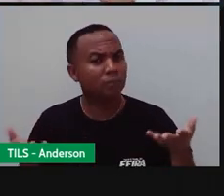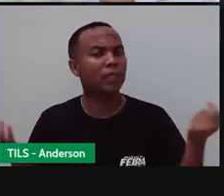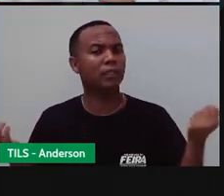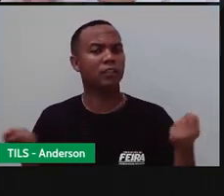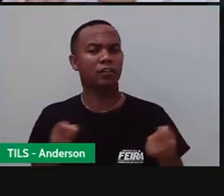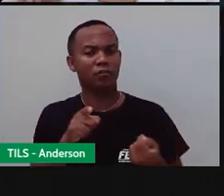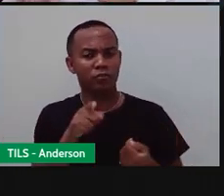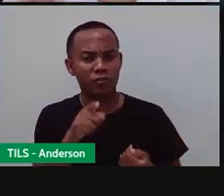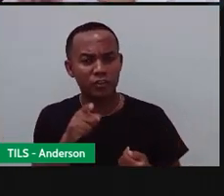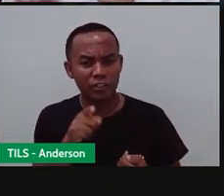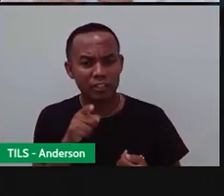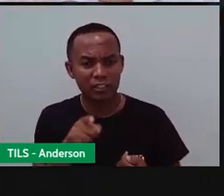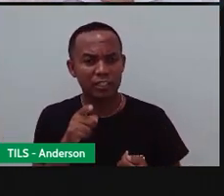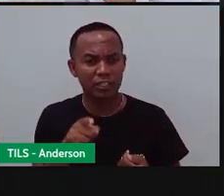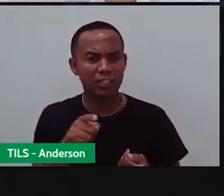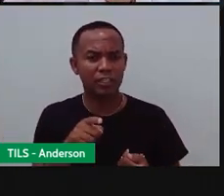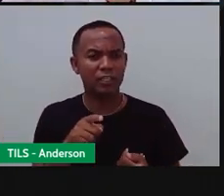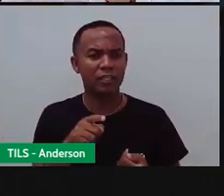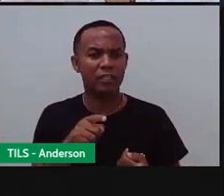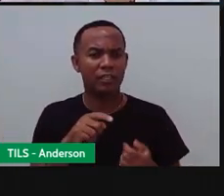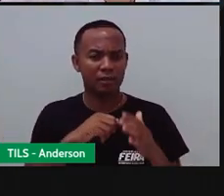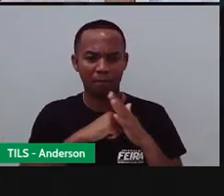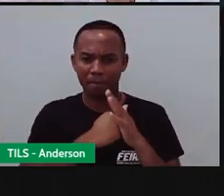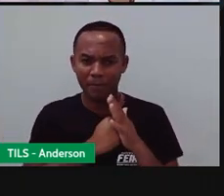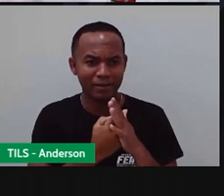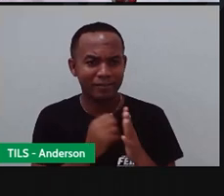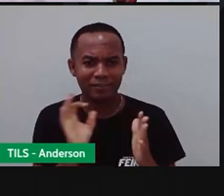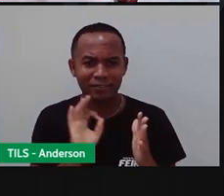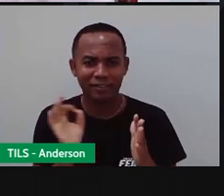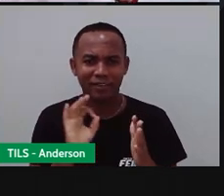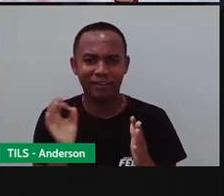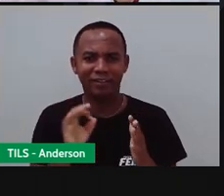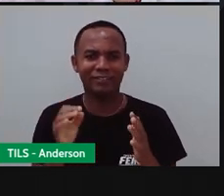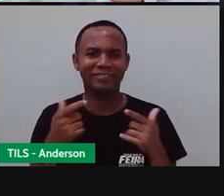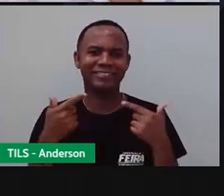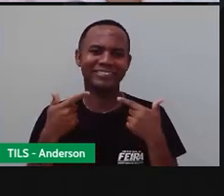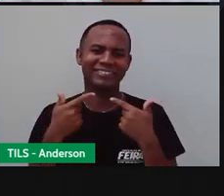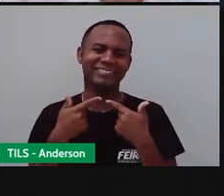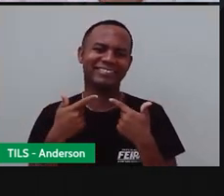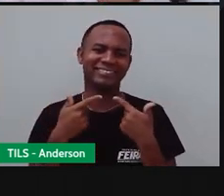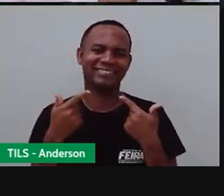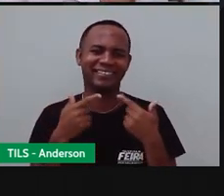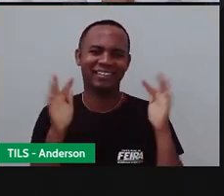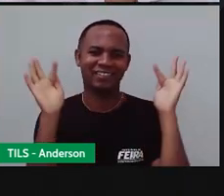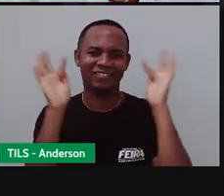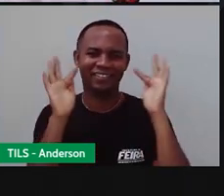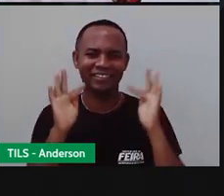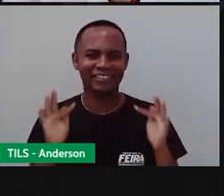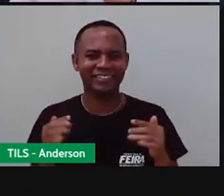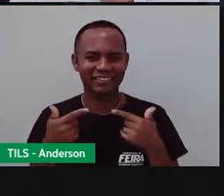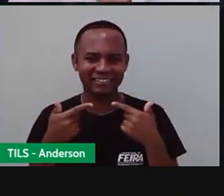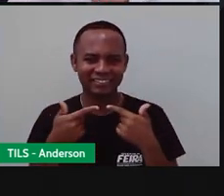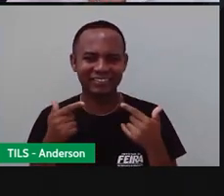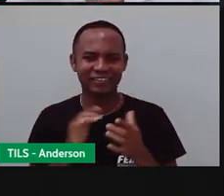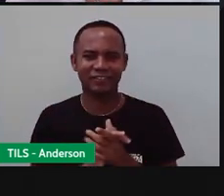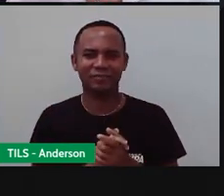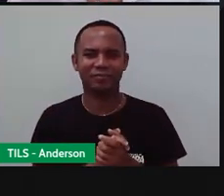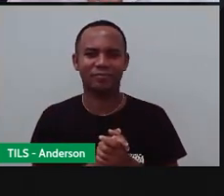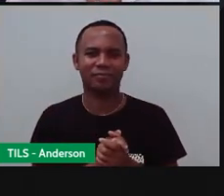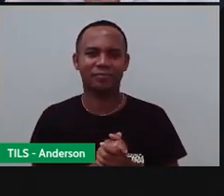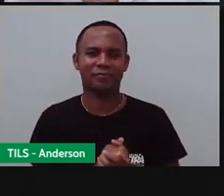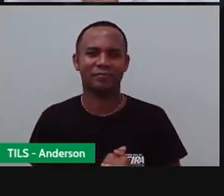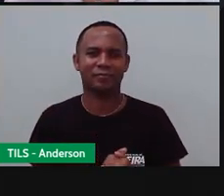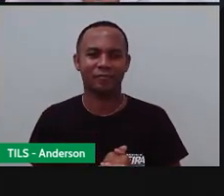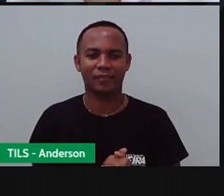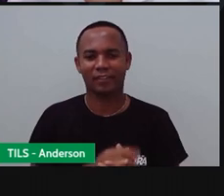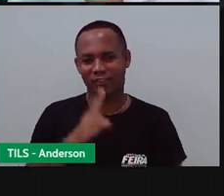menos Você não está mais na caixa E Horácio E Ivo Sorri E aí Você